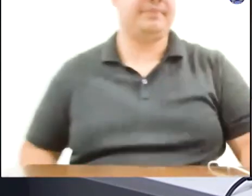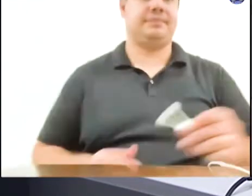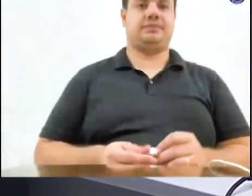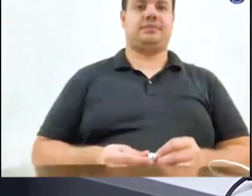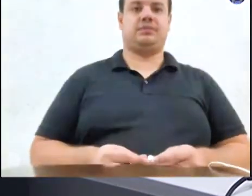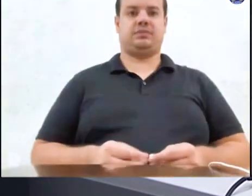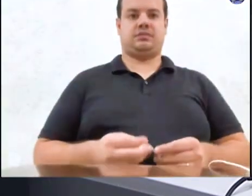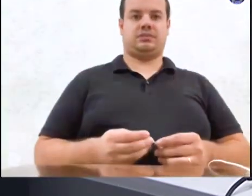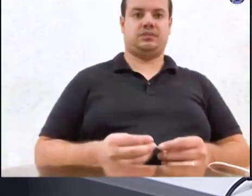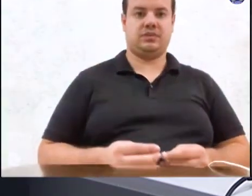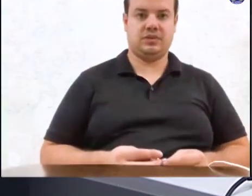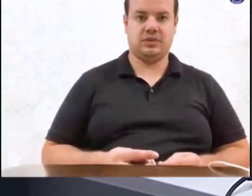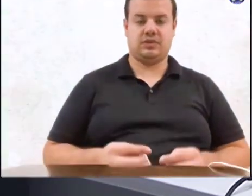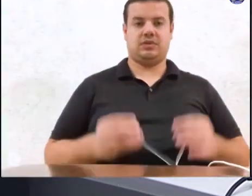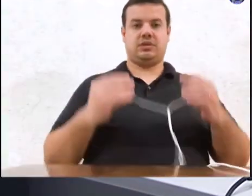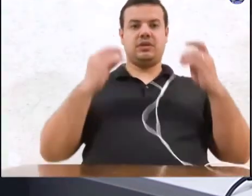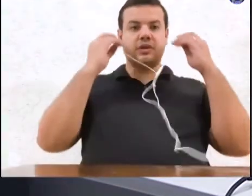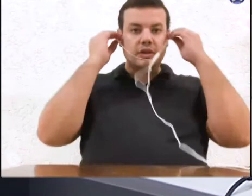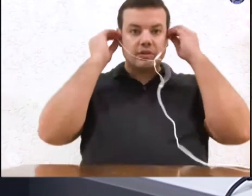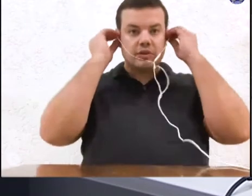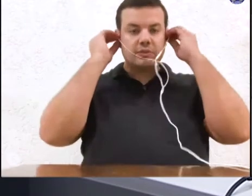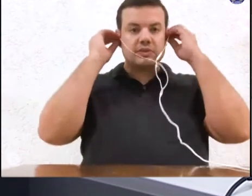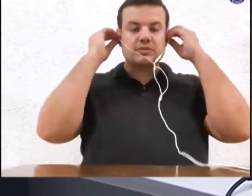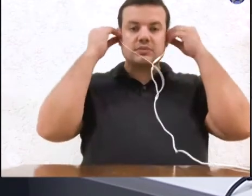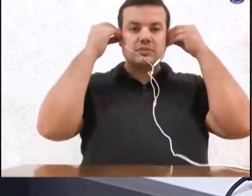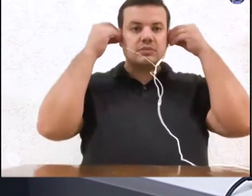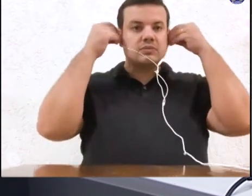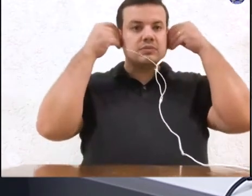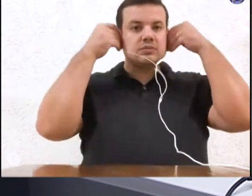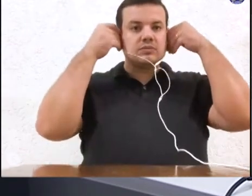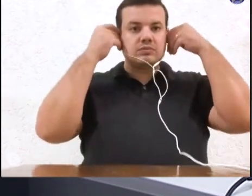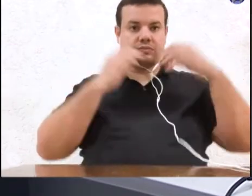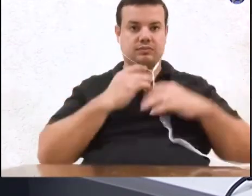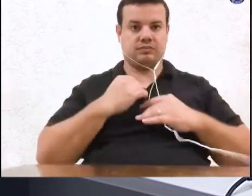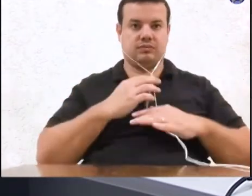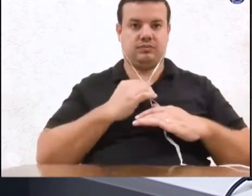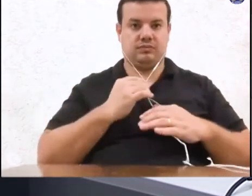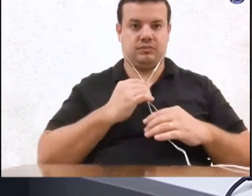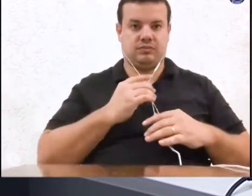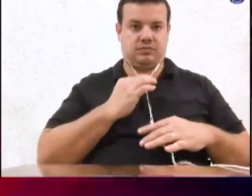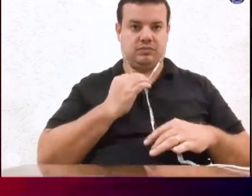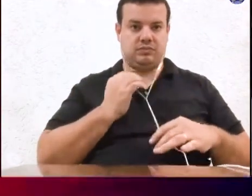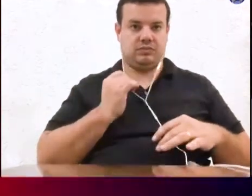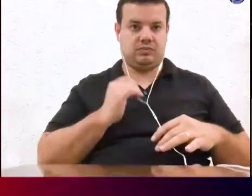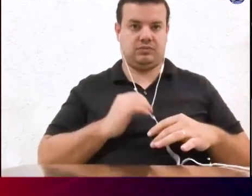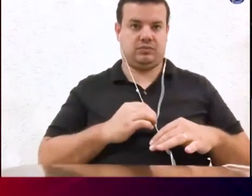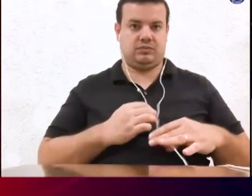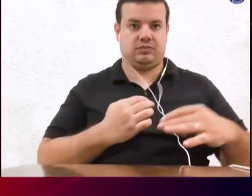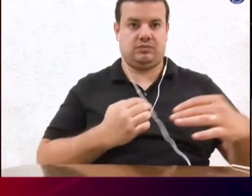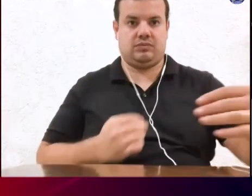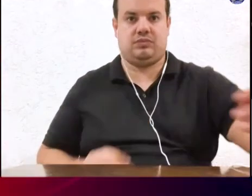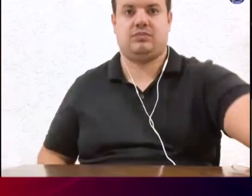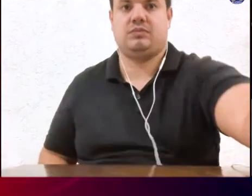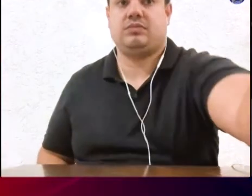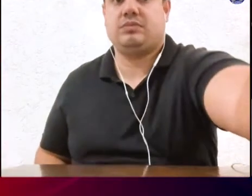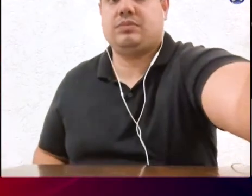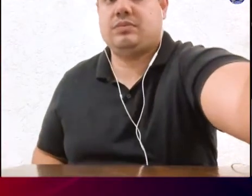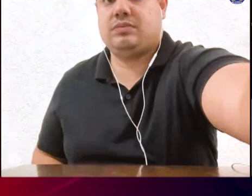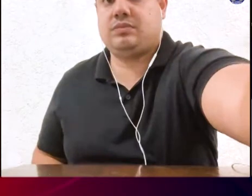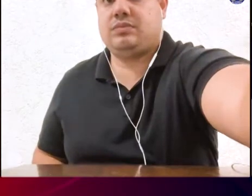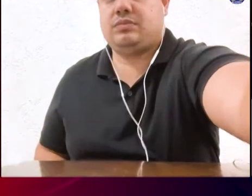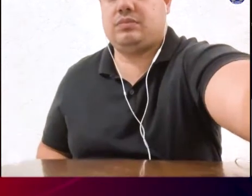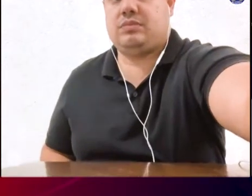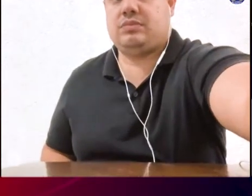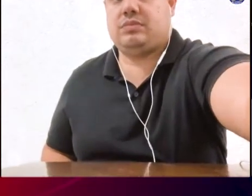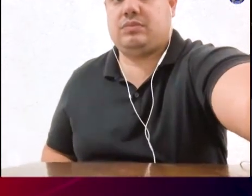dura de agricultor era filho de imigrantes italianos que chegaram ao Brasil e se estabeleceram em nossa